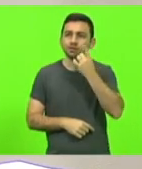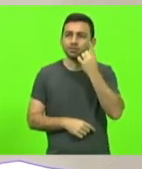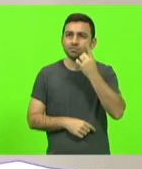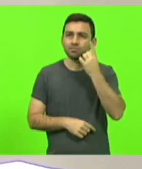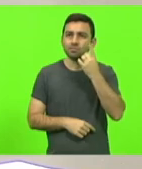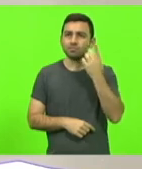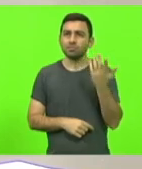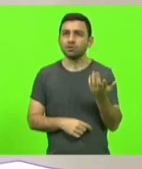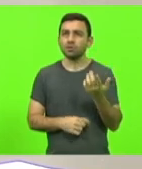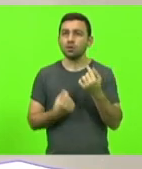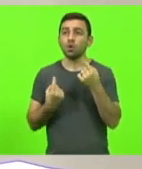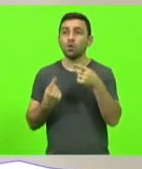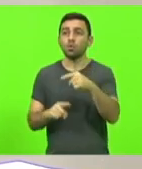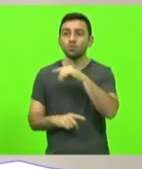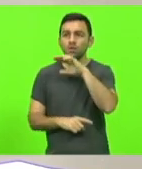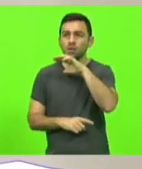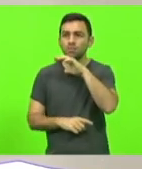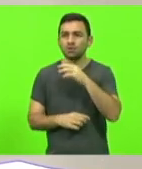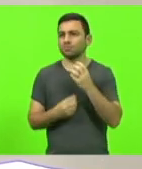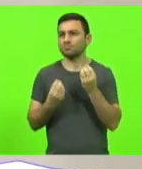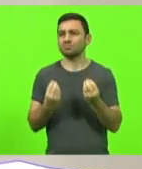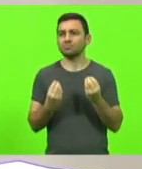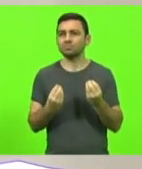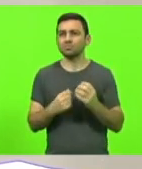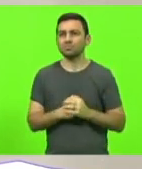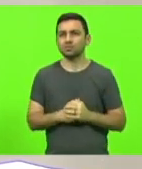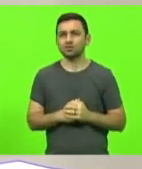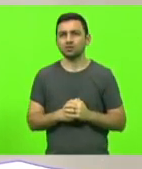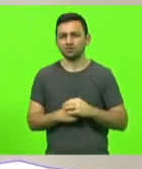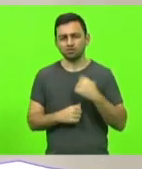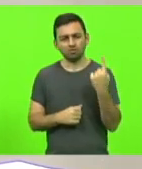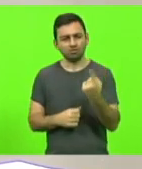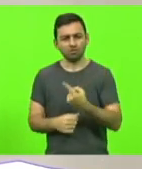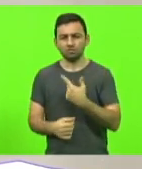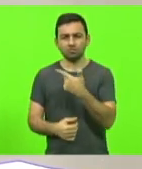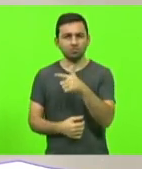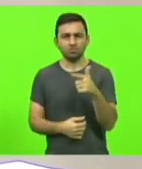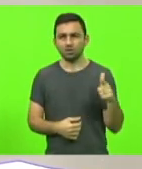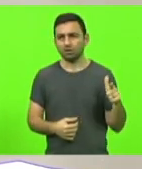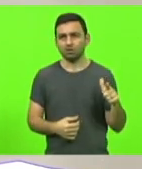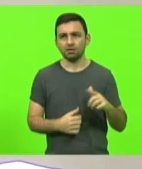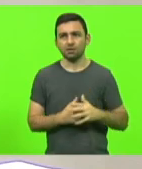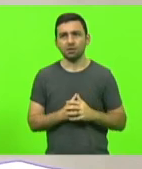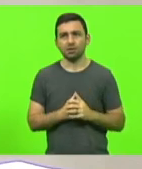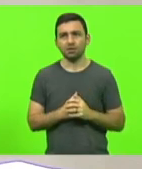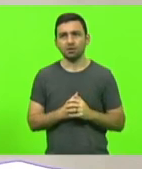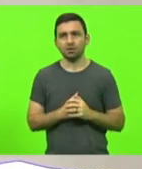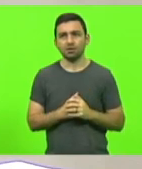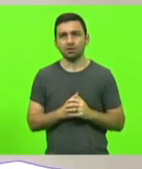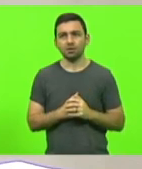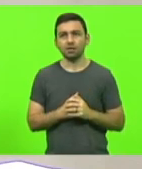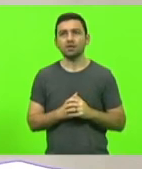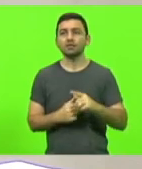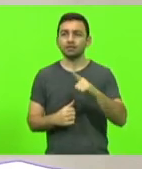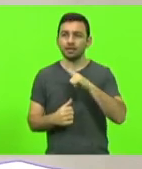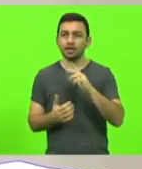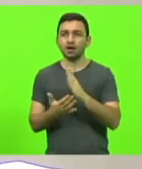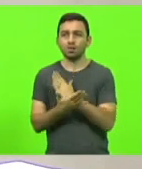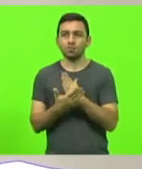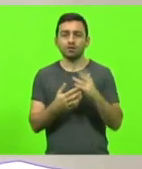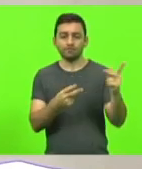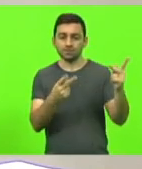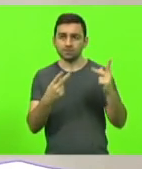sermos contra os animais. De maneira alguma. Ontem mesmo recebemos aqui algumas visitas de